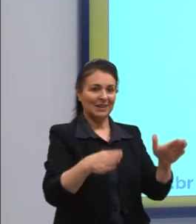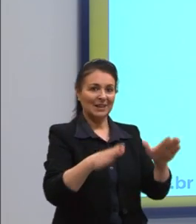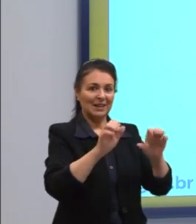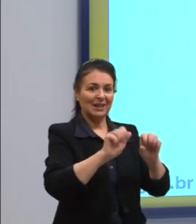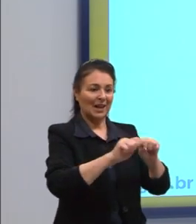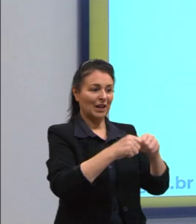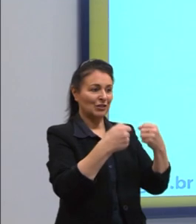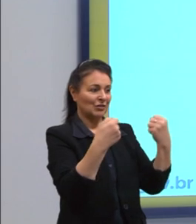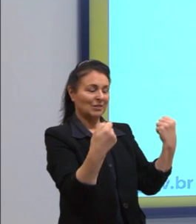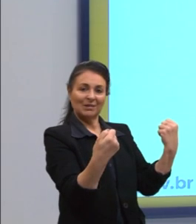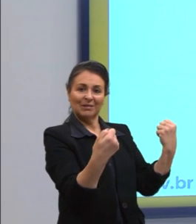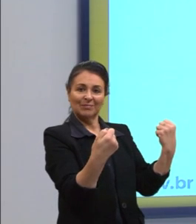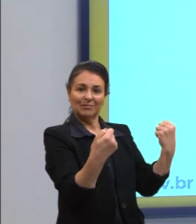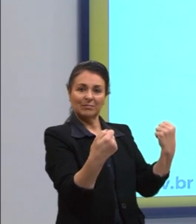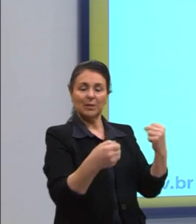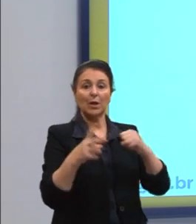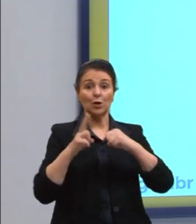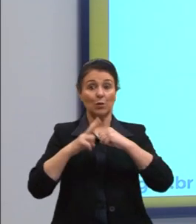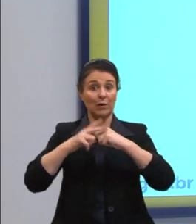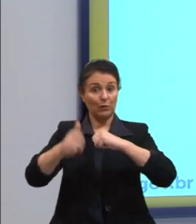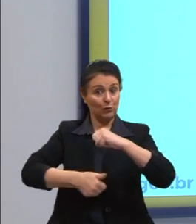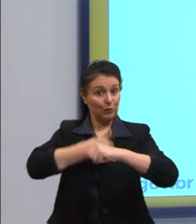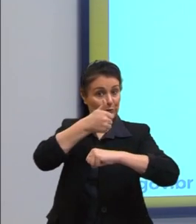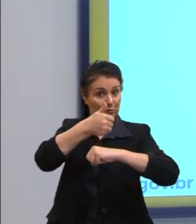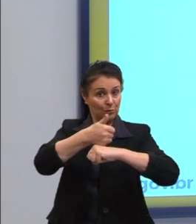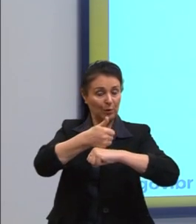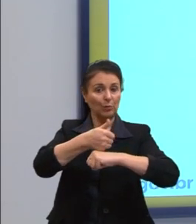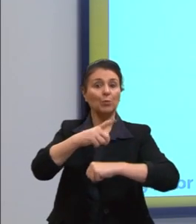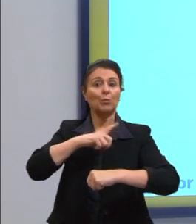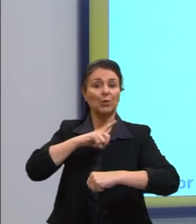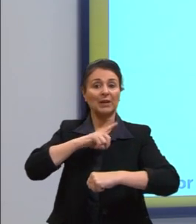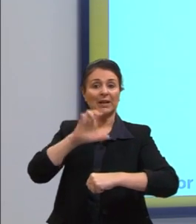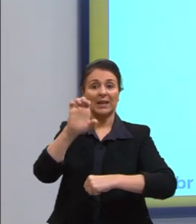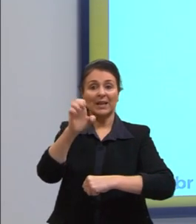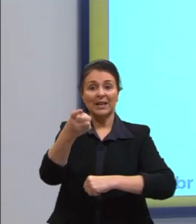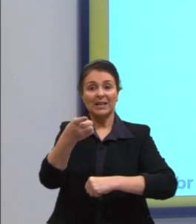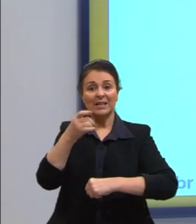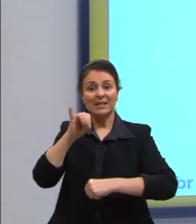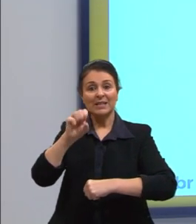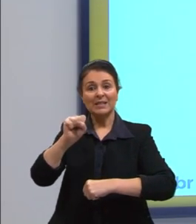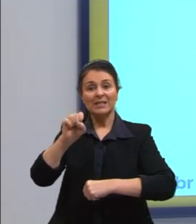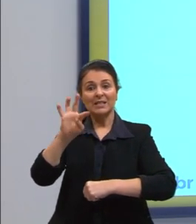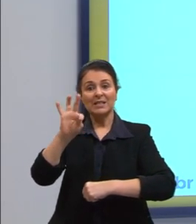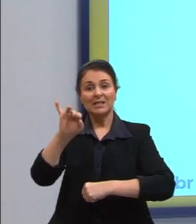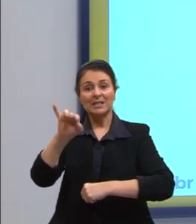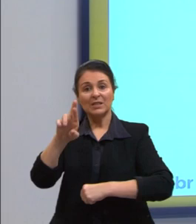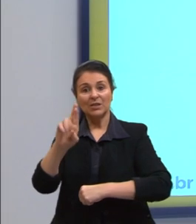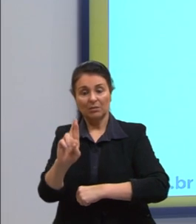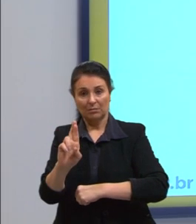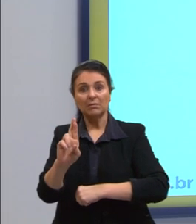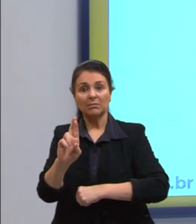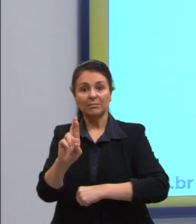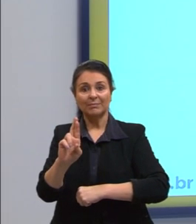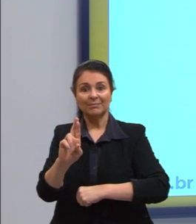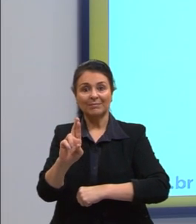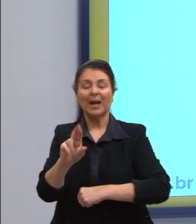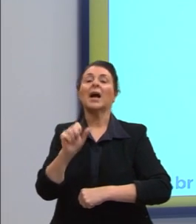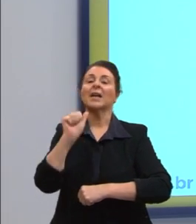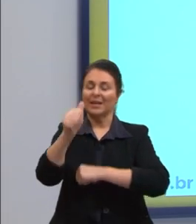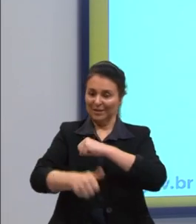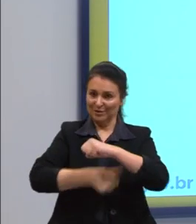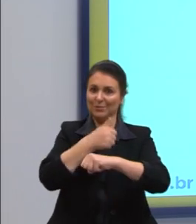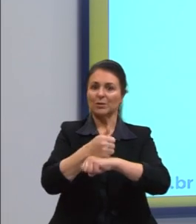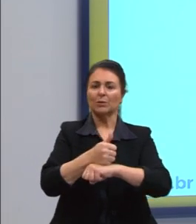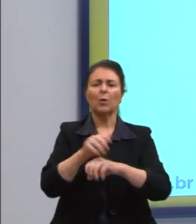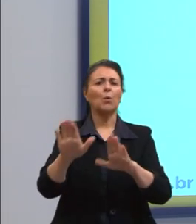Se o verbo for substituído por existir, ele passa a ter sujeito. E o sujeito ali seria flores.